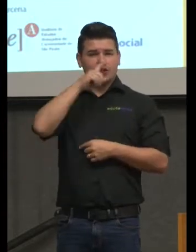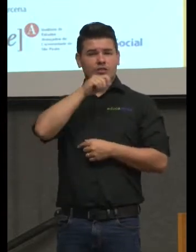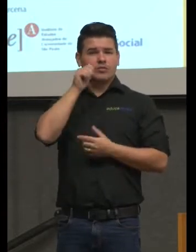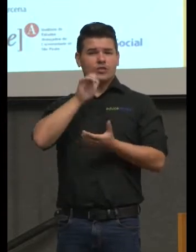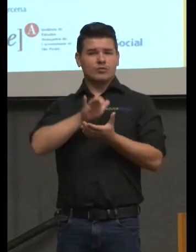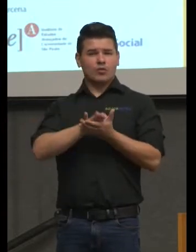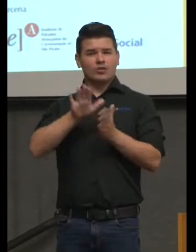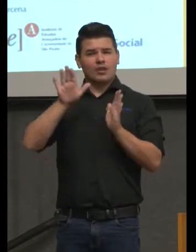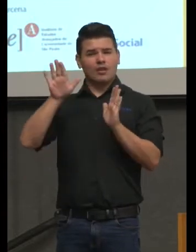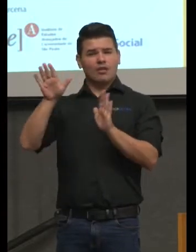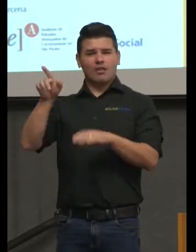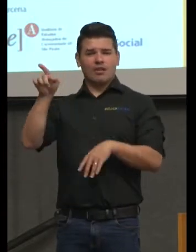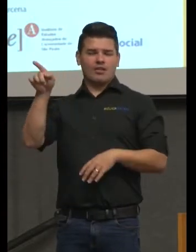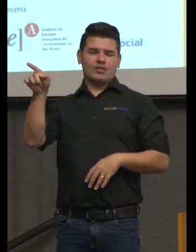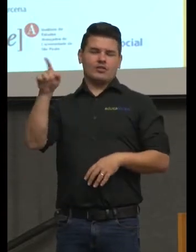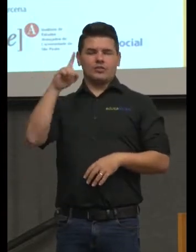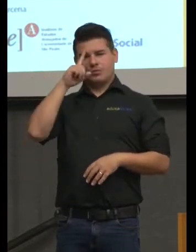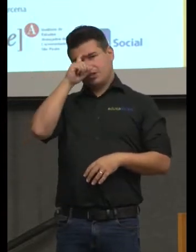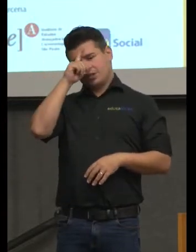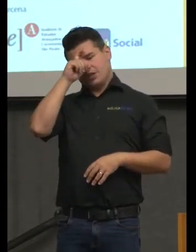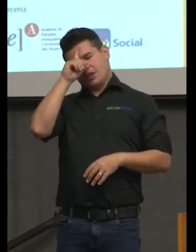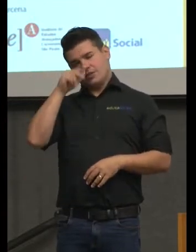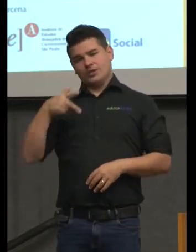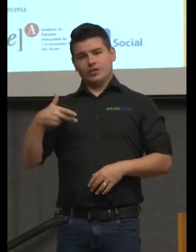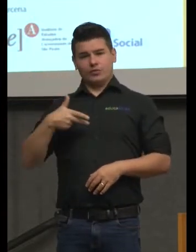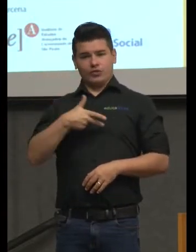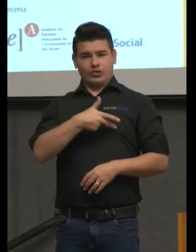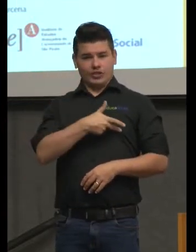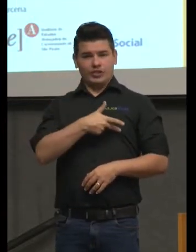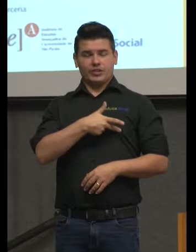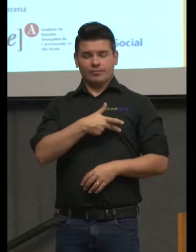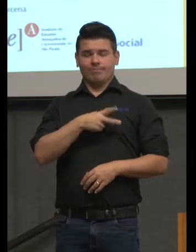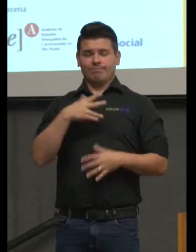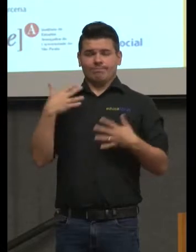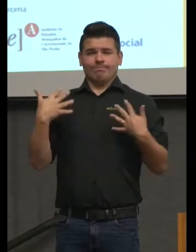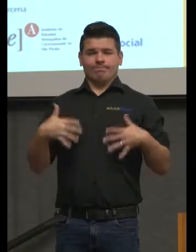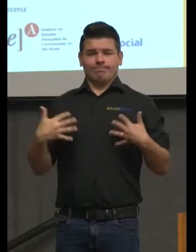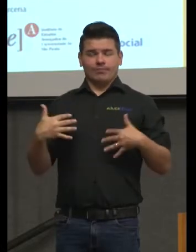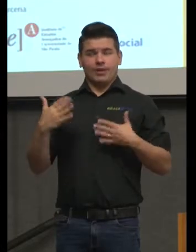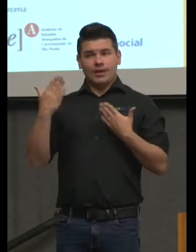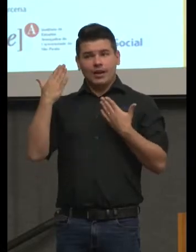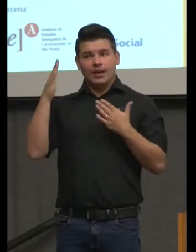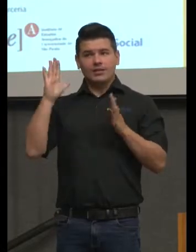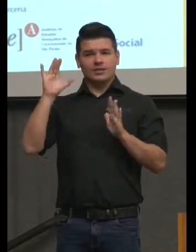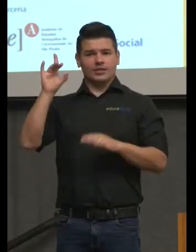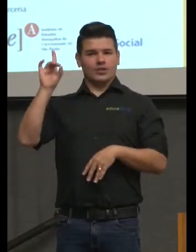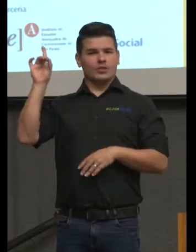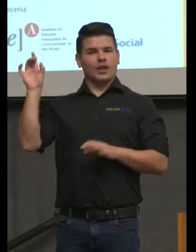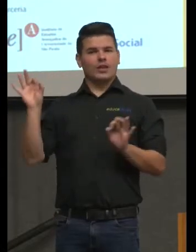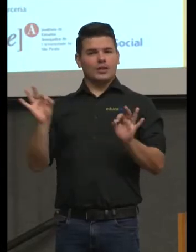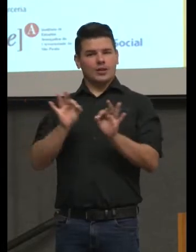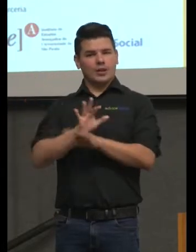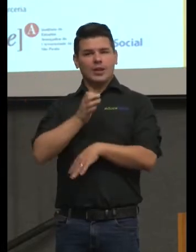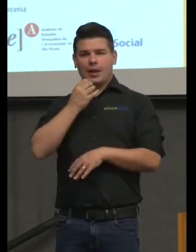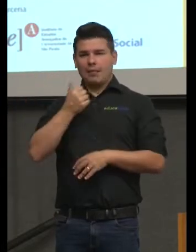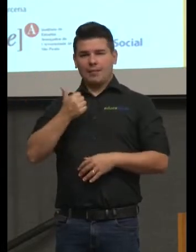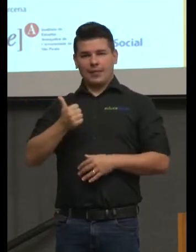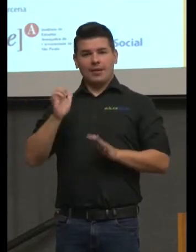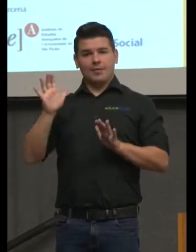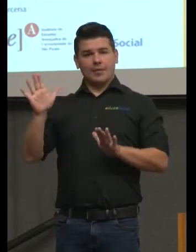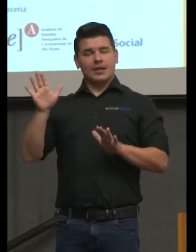no hospital, fazendo uma cirurgia não trivial. Graças a Deus, está bem, mas está na UTI.